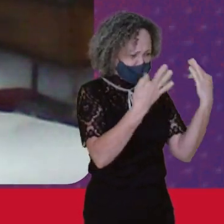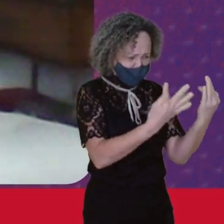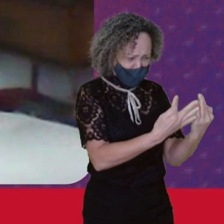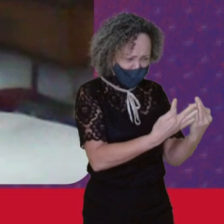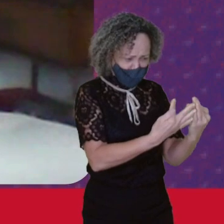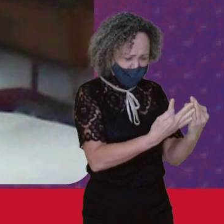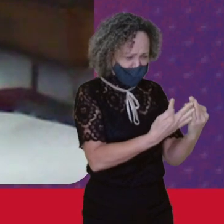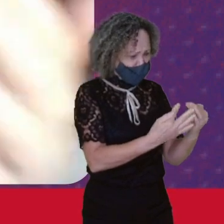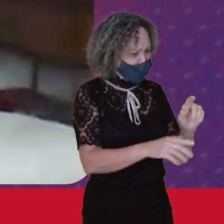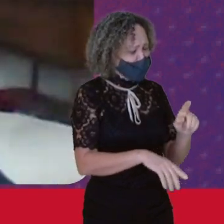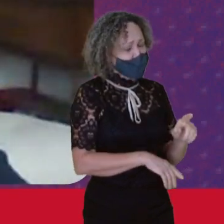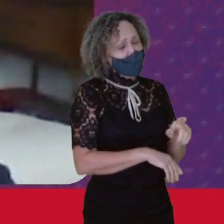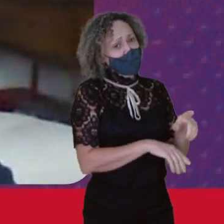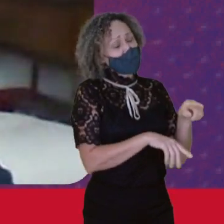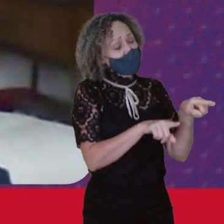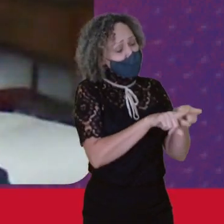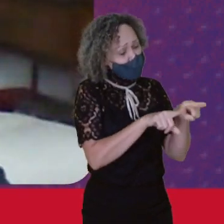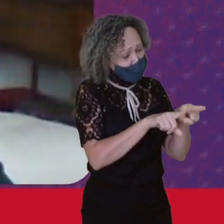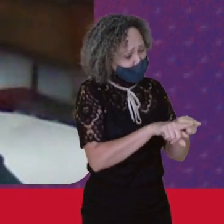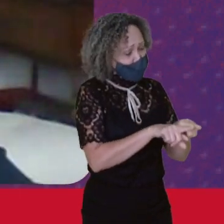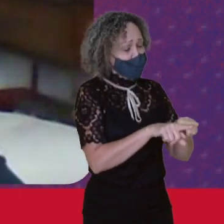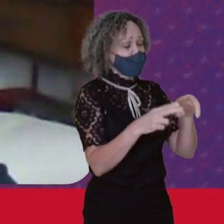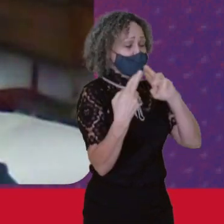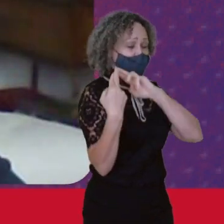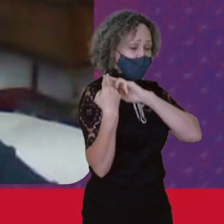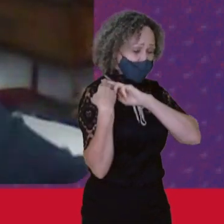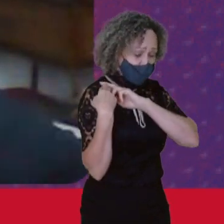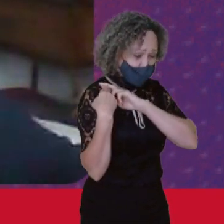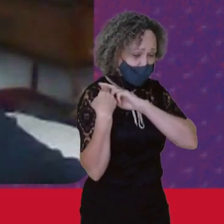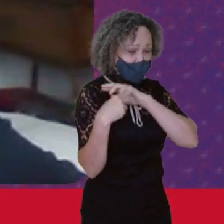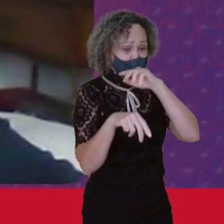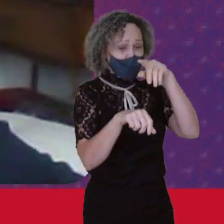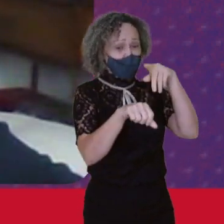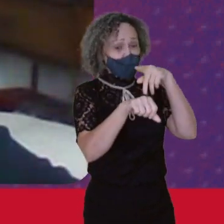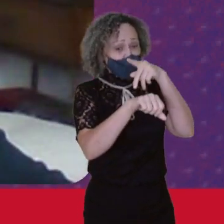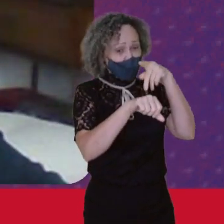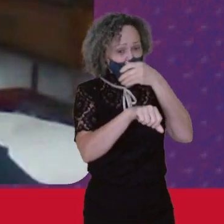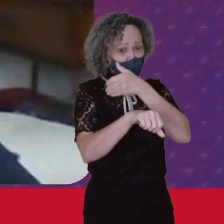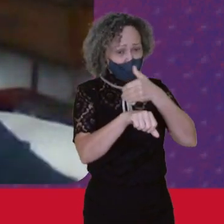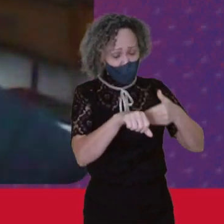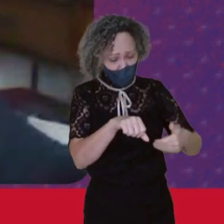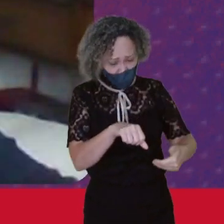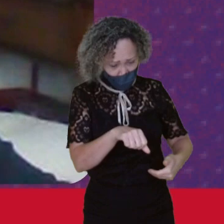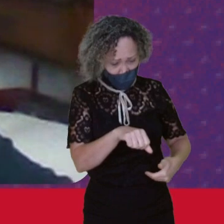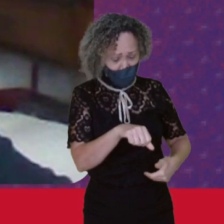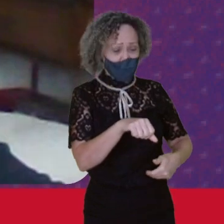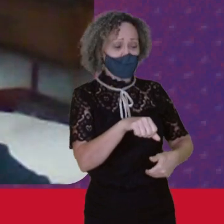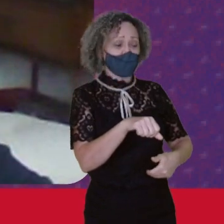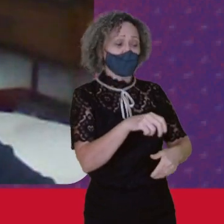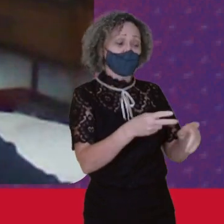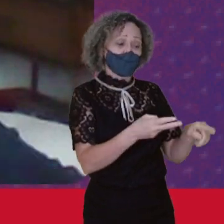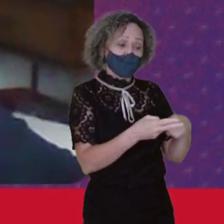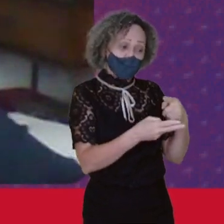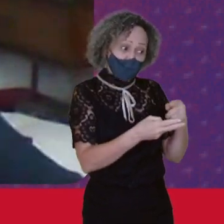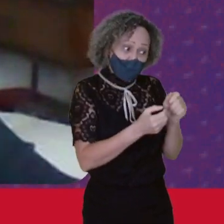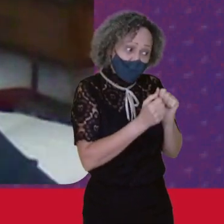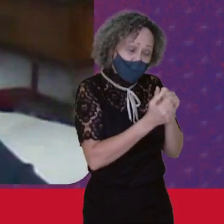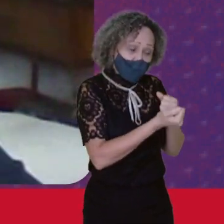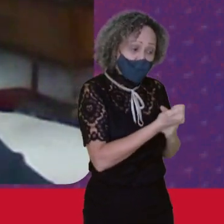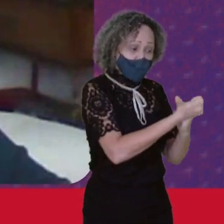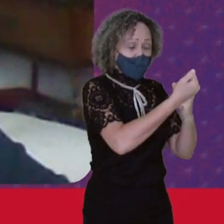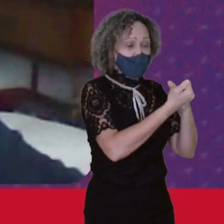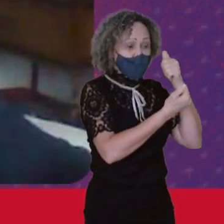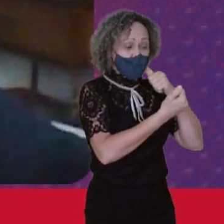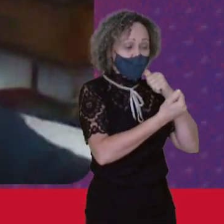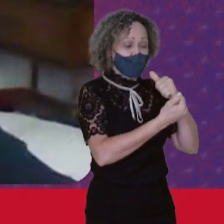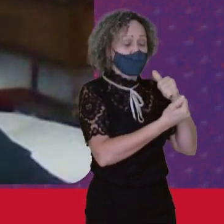responsabilidade Do Estado E da sociedade Então eu acho Que a pandemia Ela nos abriu